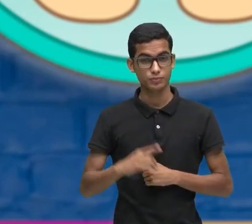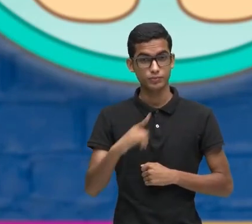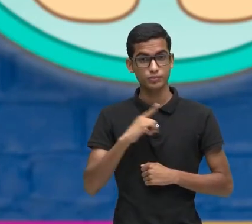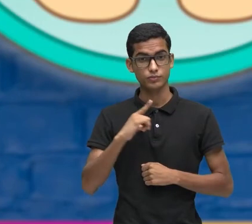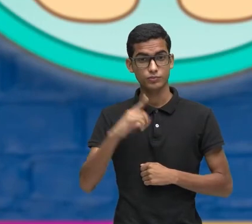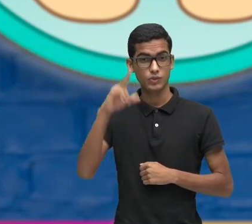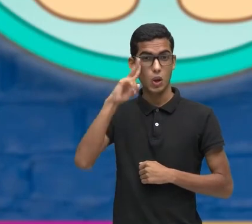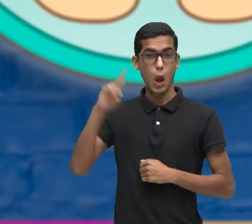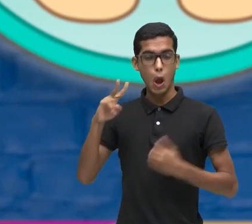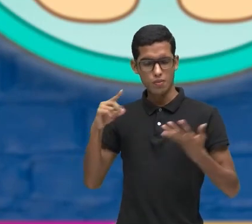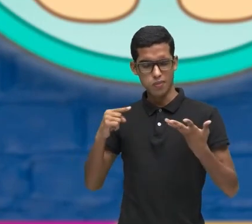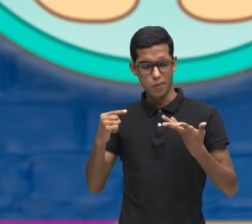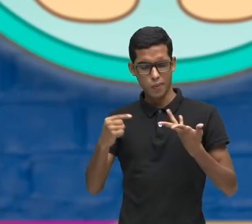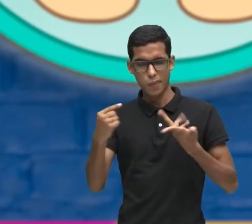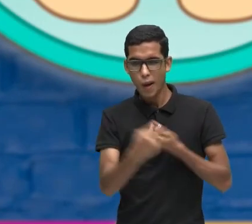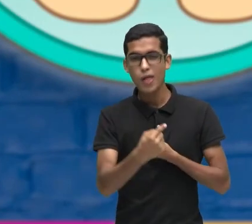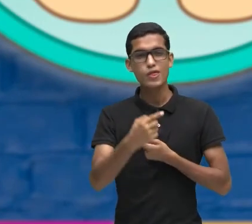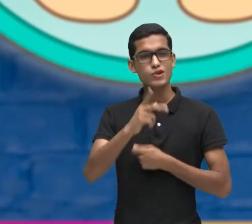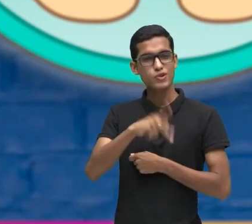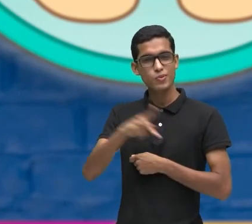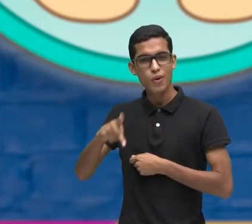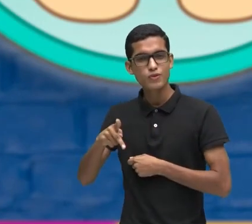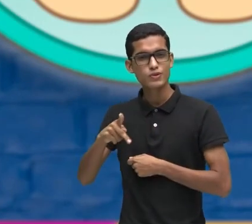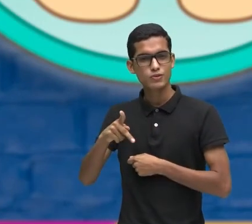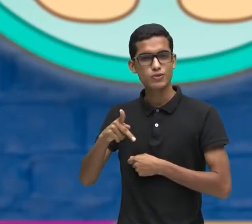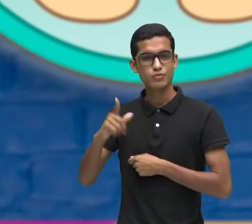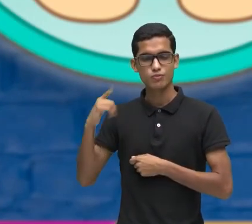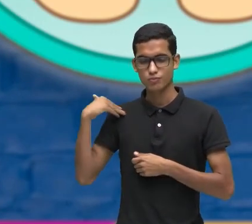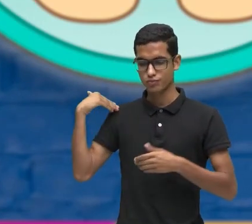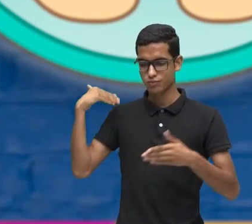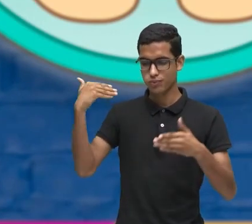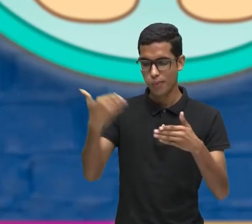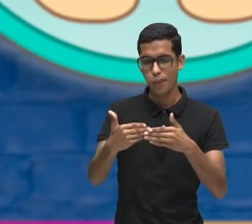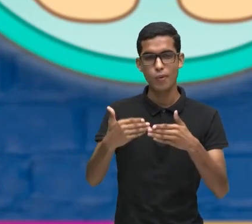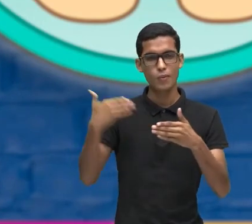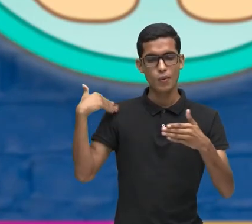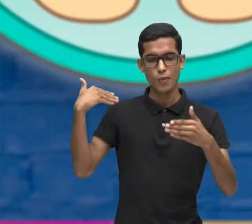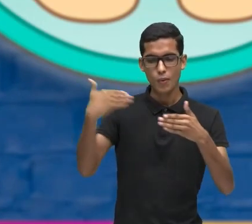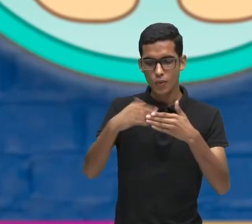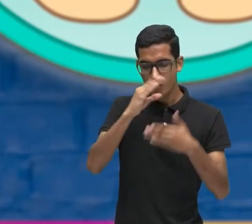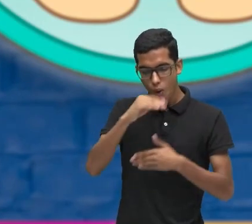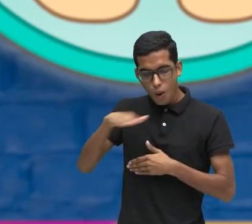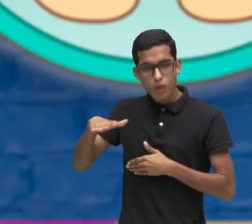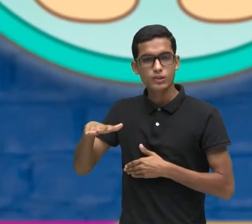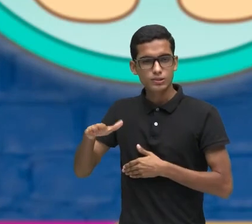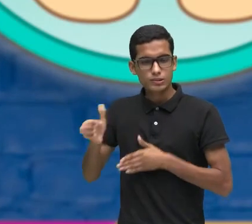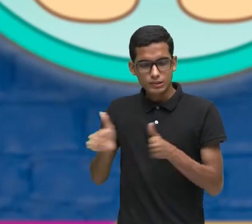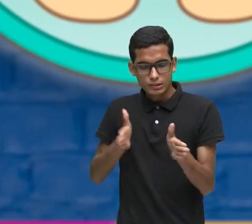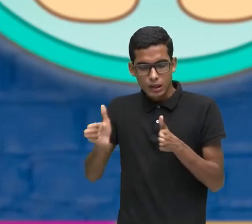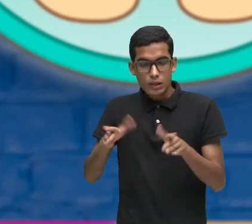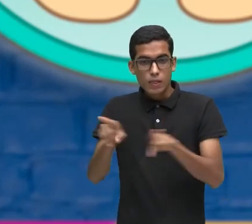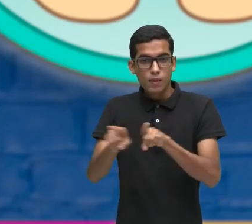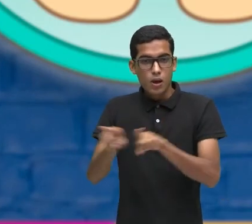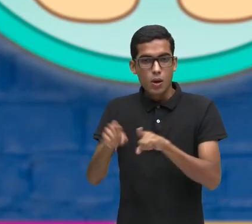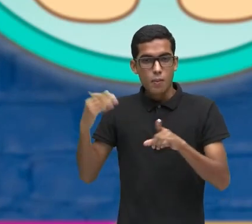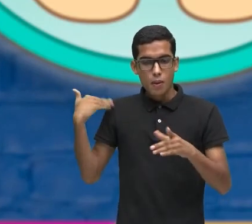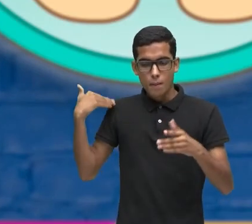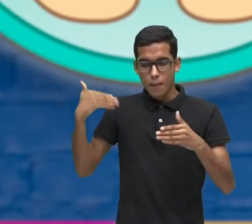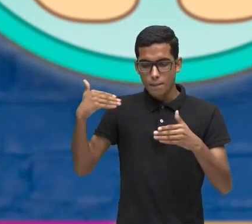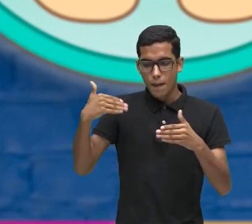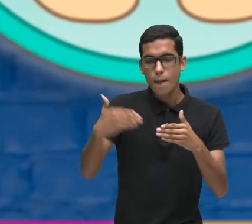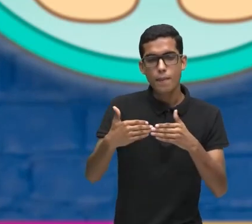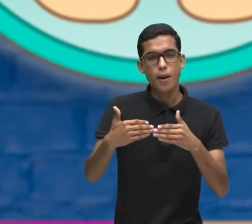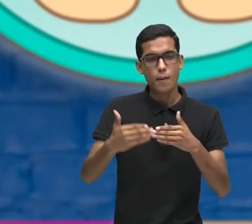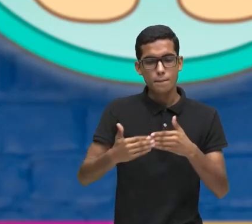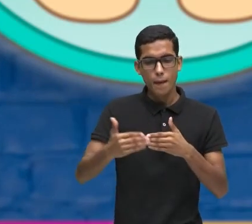histórias de professores Durante a nossa infância Durante toda a nossa trajetória profissional